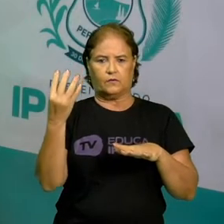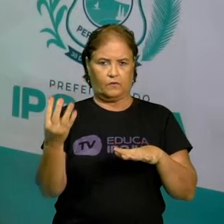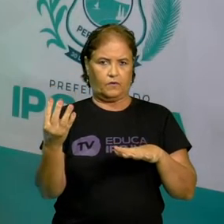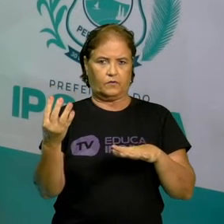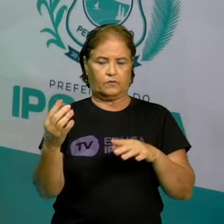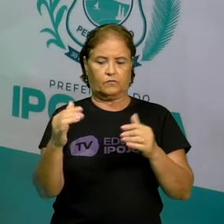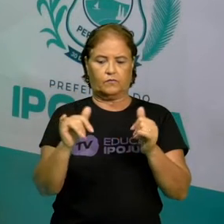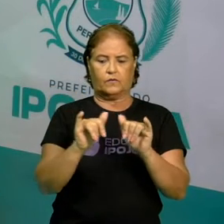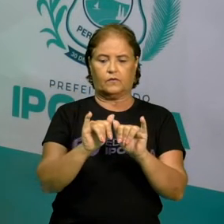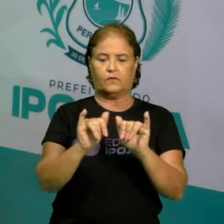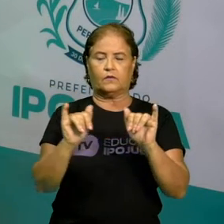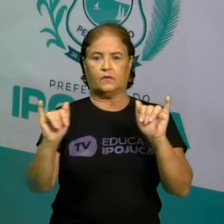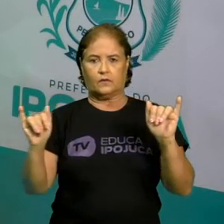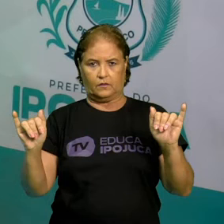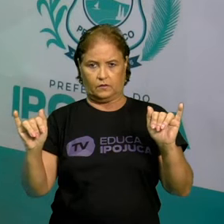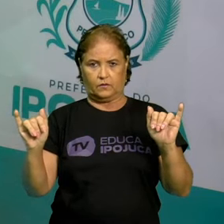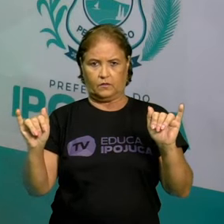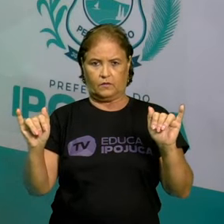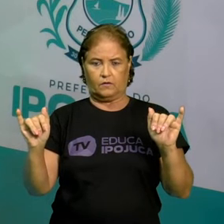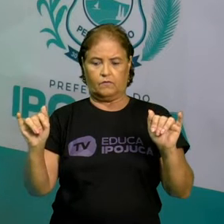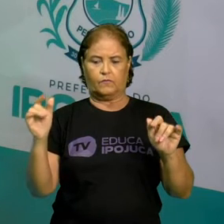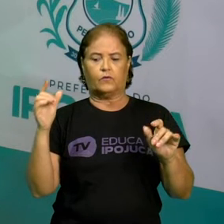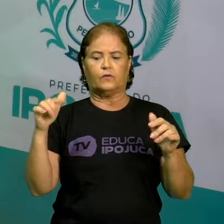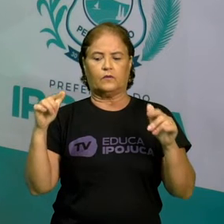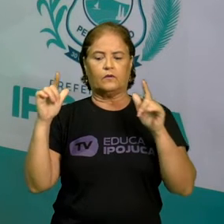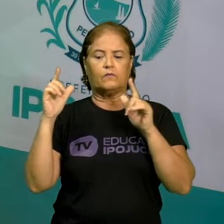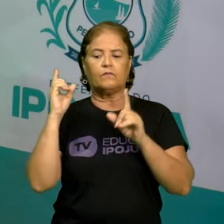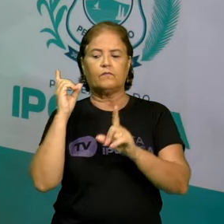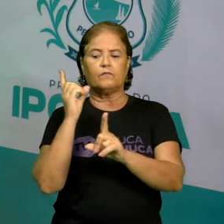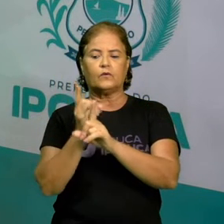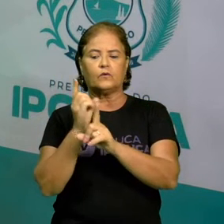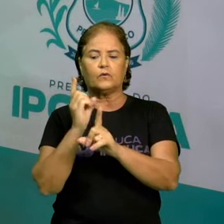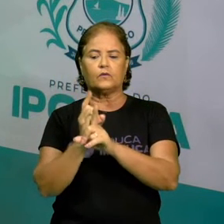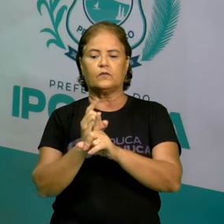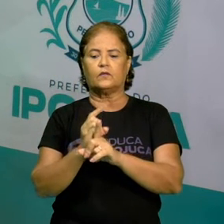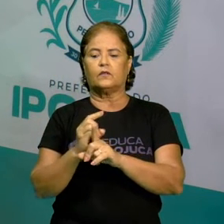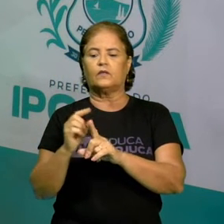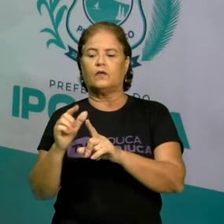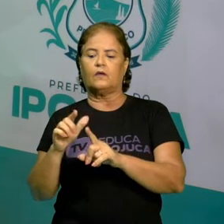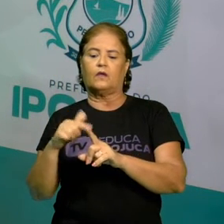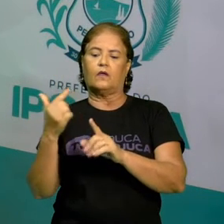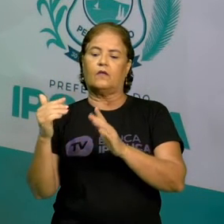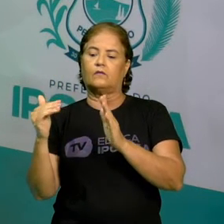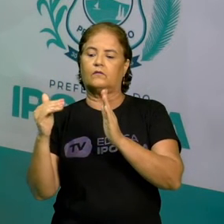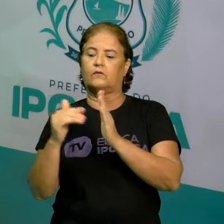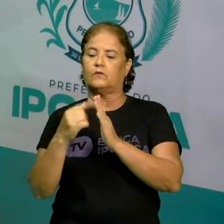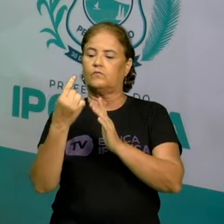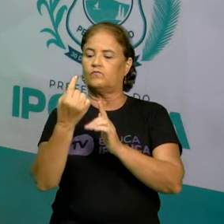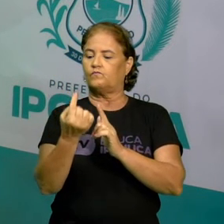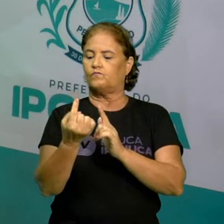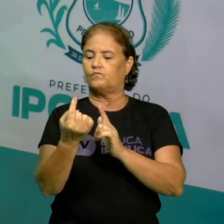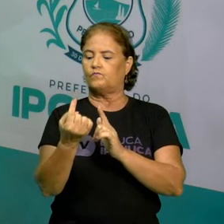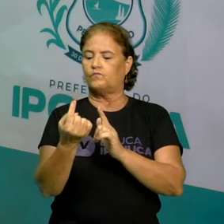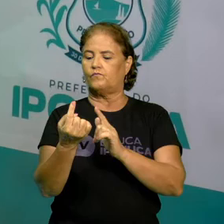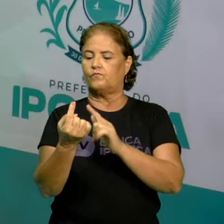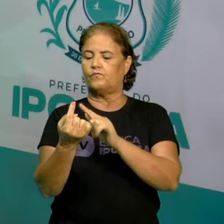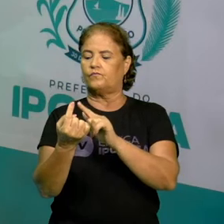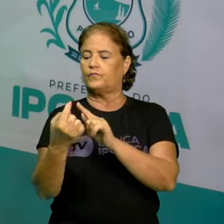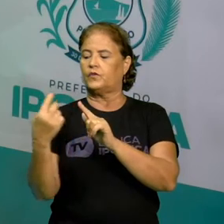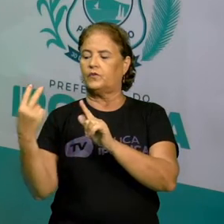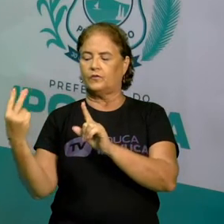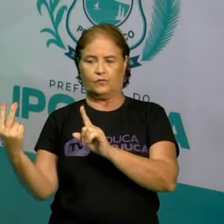reta numérica você já pode localizar. Já sabe que é entre 1 e 2. Então, quase no meio,